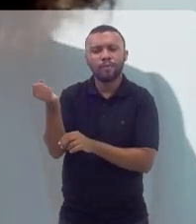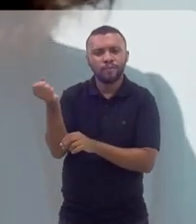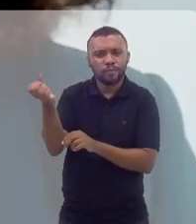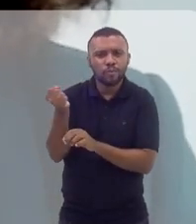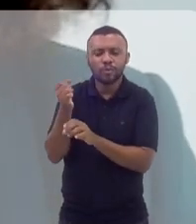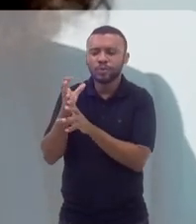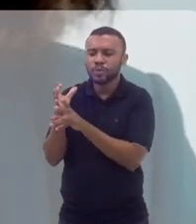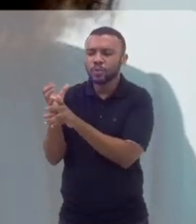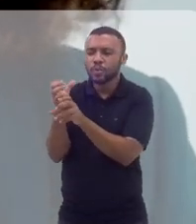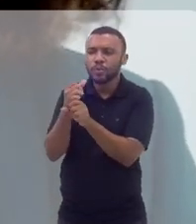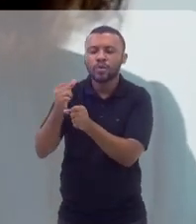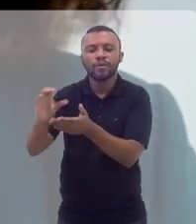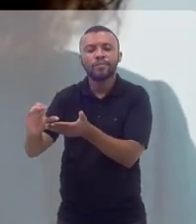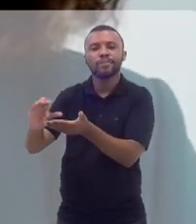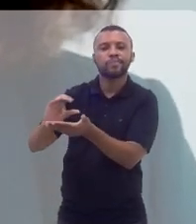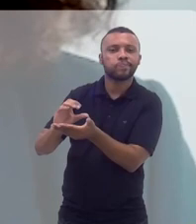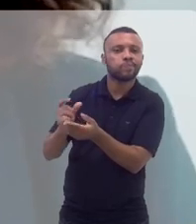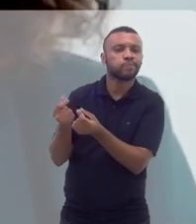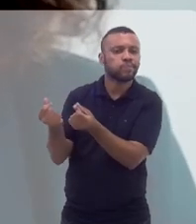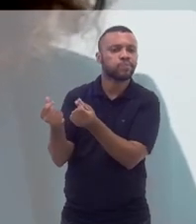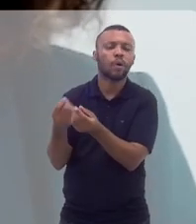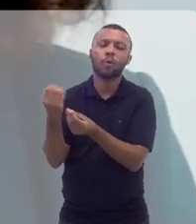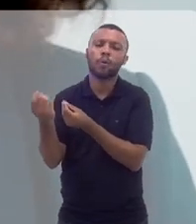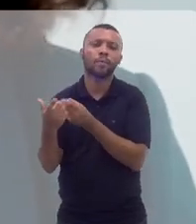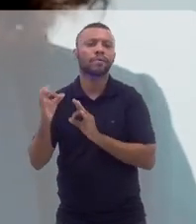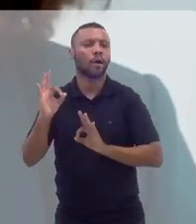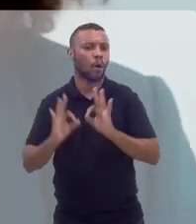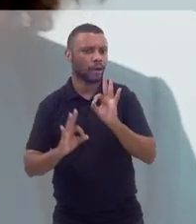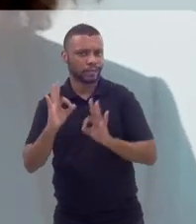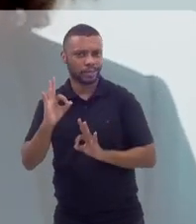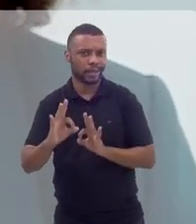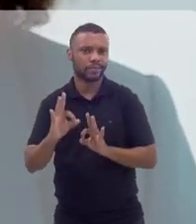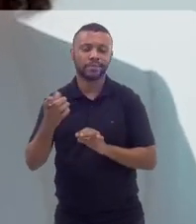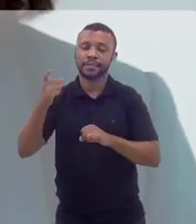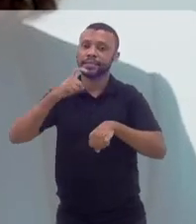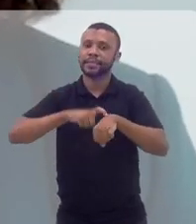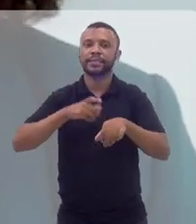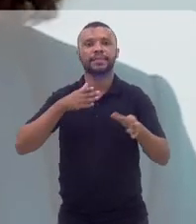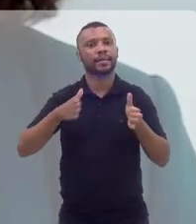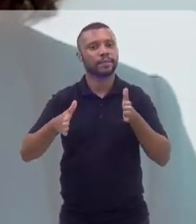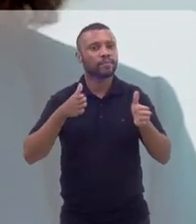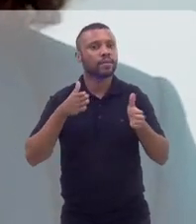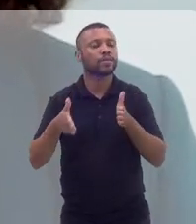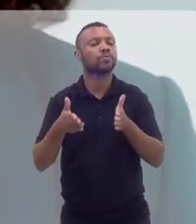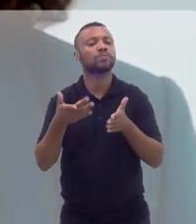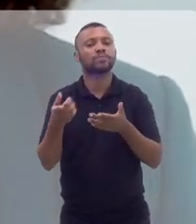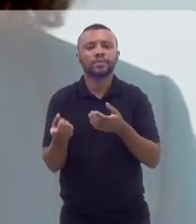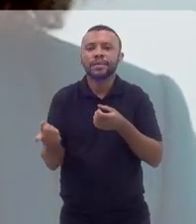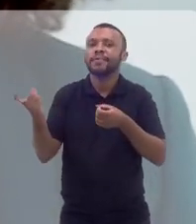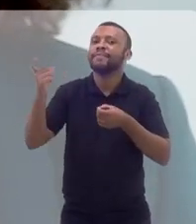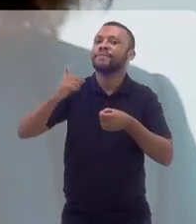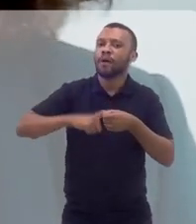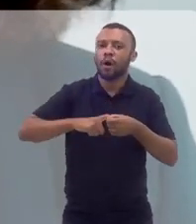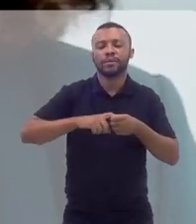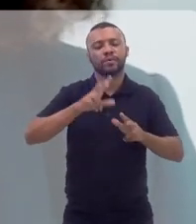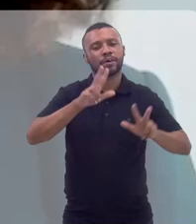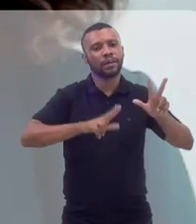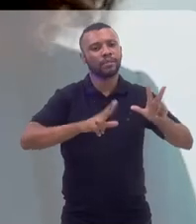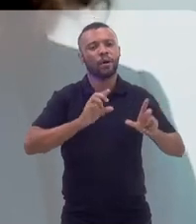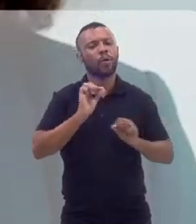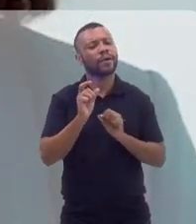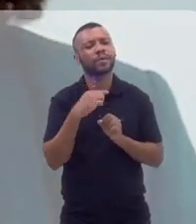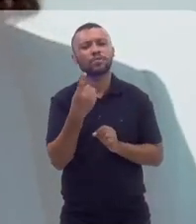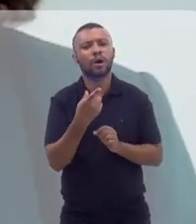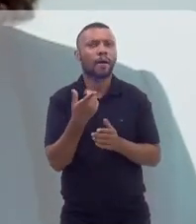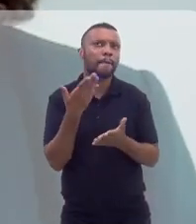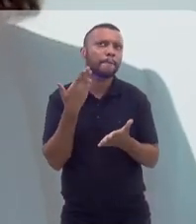espaço no orçamento. Tudo isso precisa ser organizado nesse período, no retorno, entendendo o que a gente